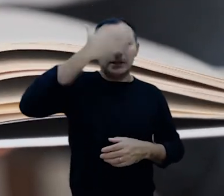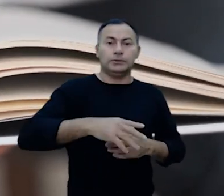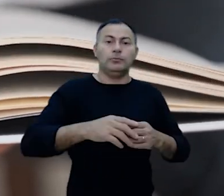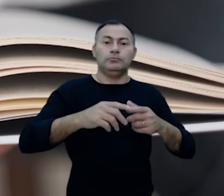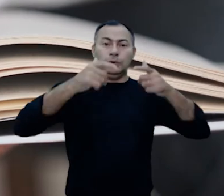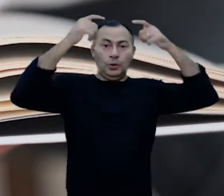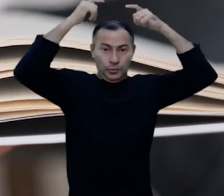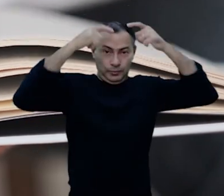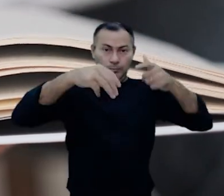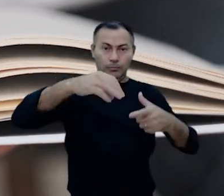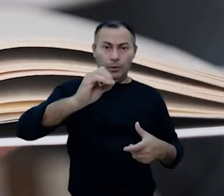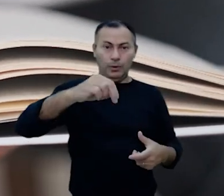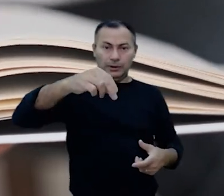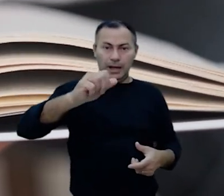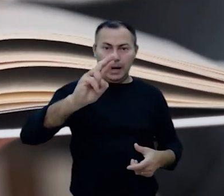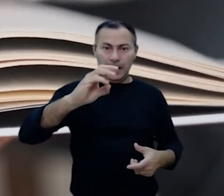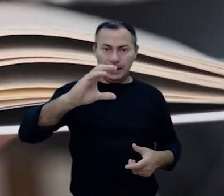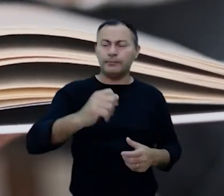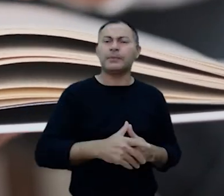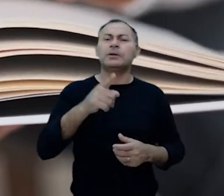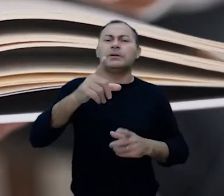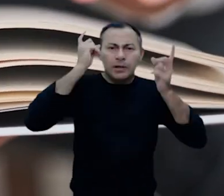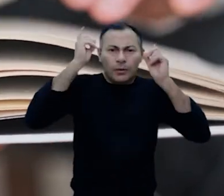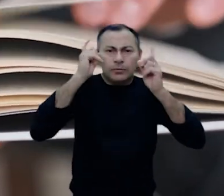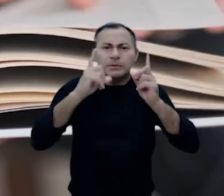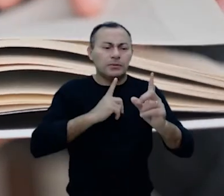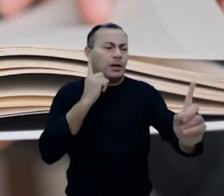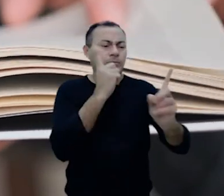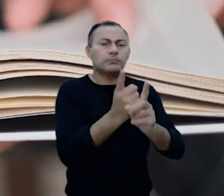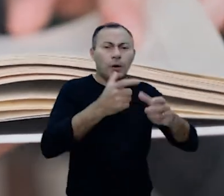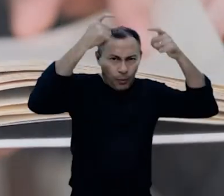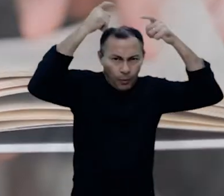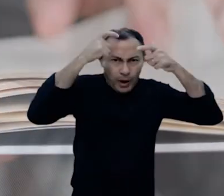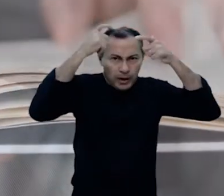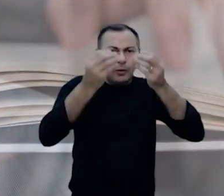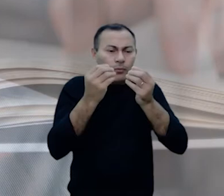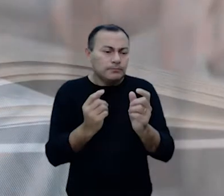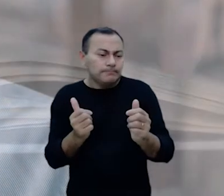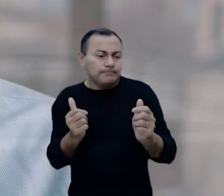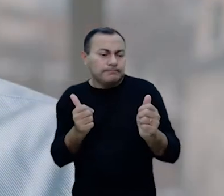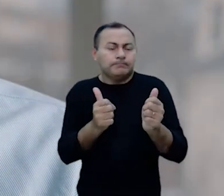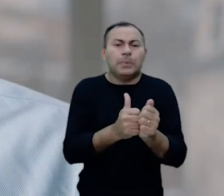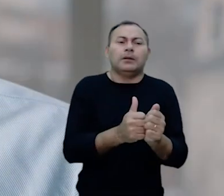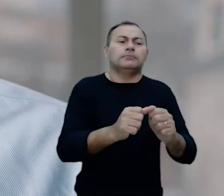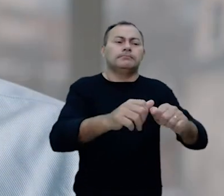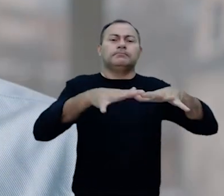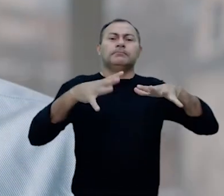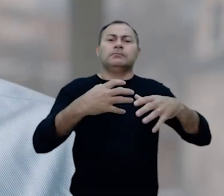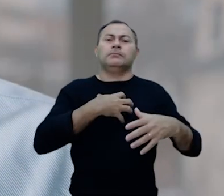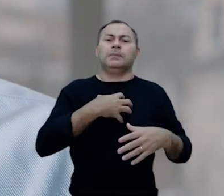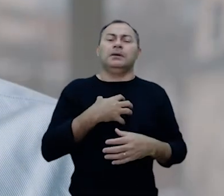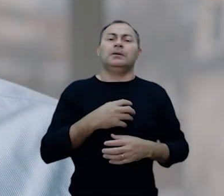monarca. Se você tivesse em uma reunião um encontro com o rei como é que você se aproximaria para esta